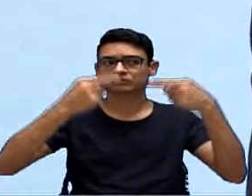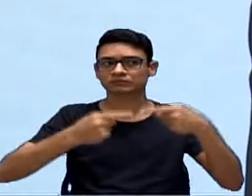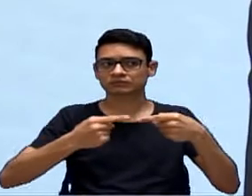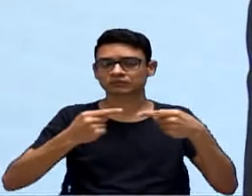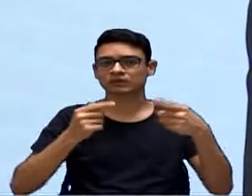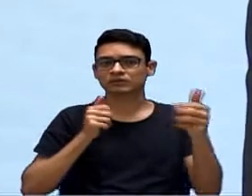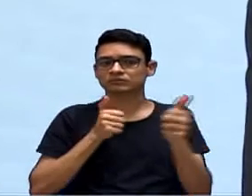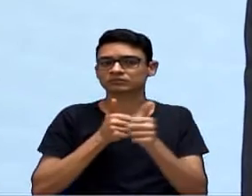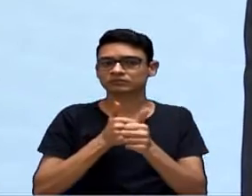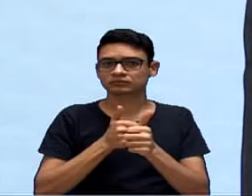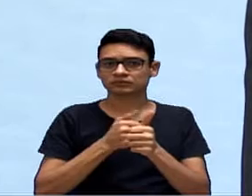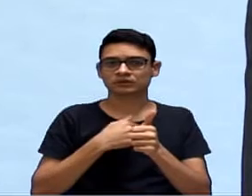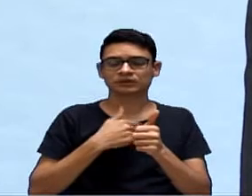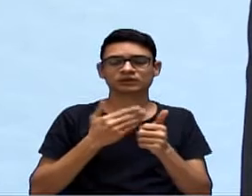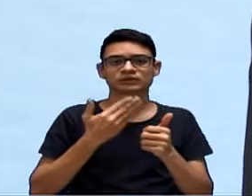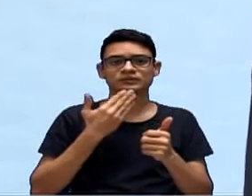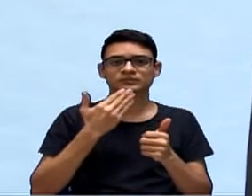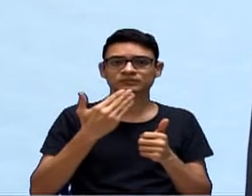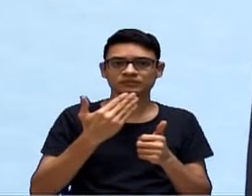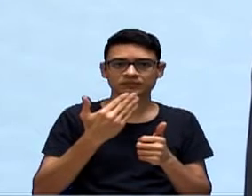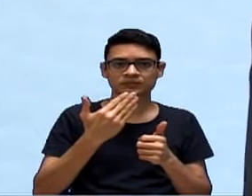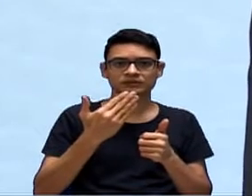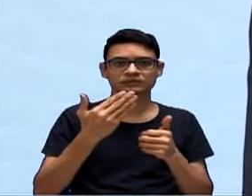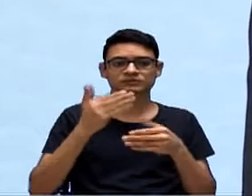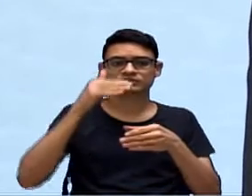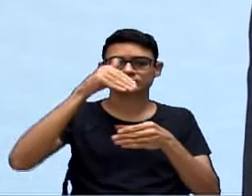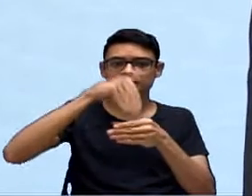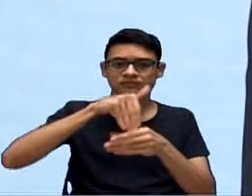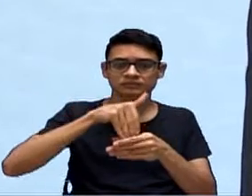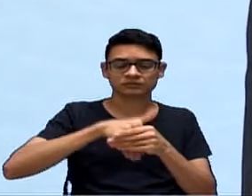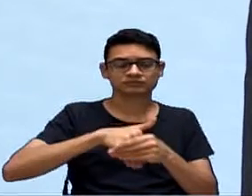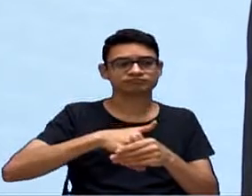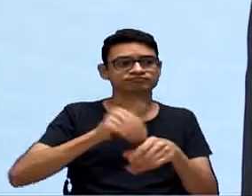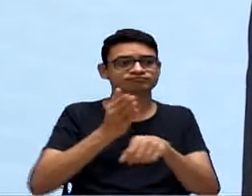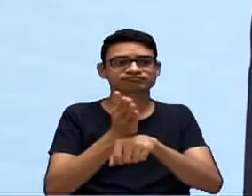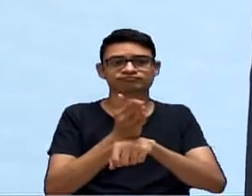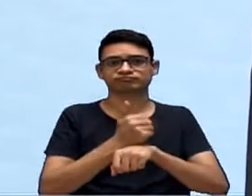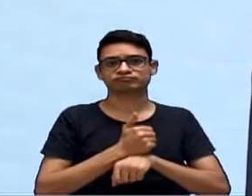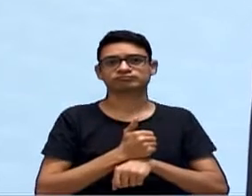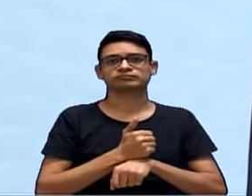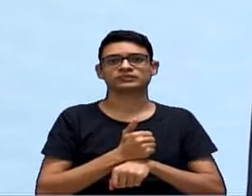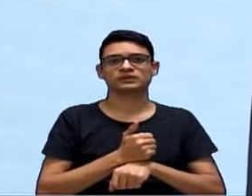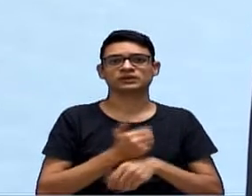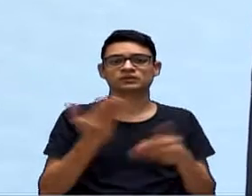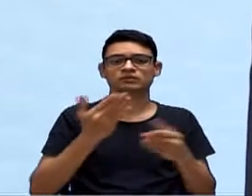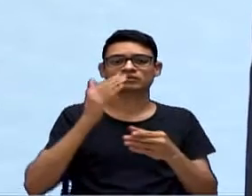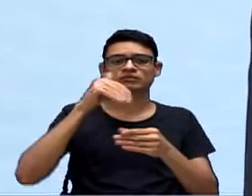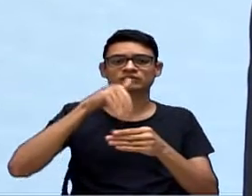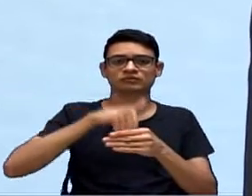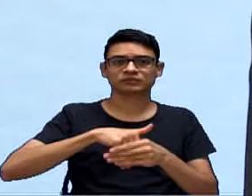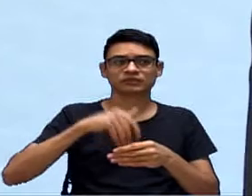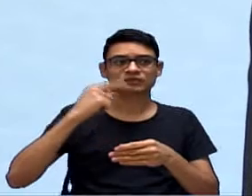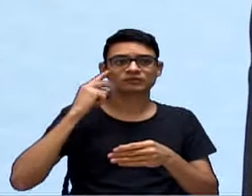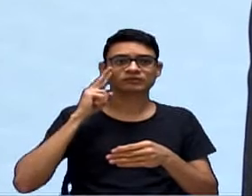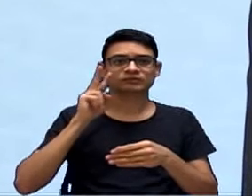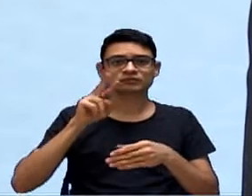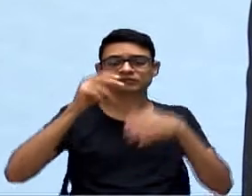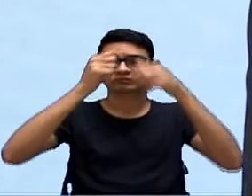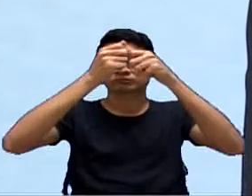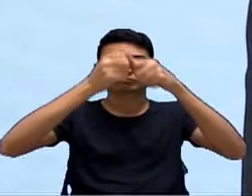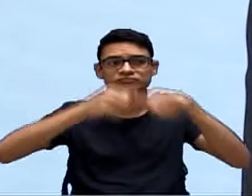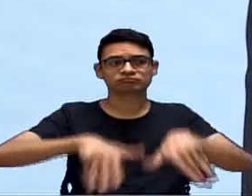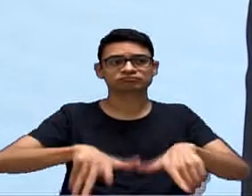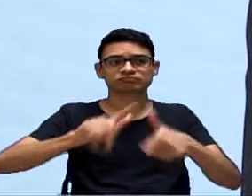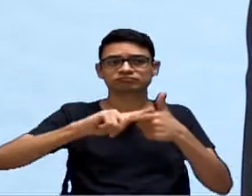eu só coloco aí, faço o apelo, para que seja aprovado o quanto antes. Se for aprovado hoje, eu não vejo um prejuízo. E daí,